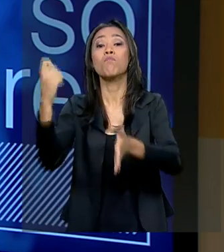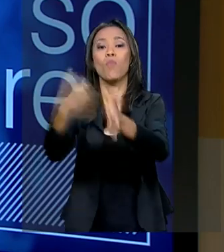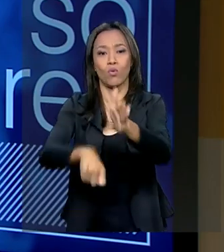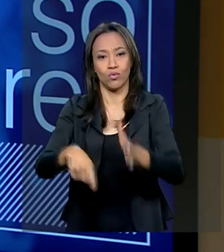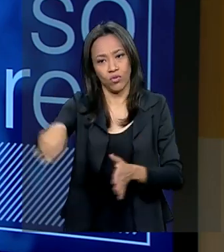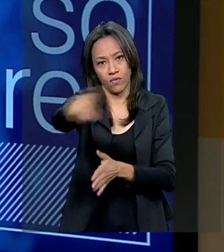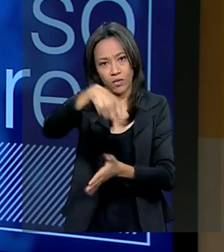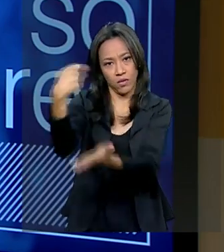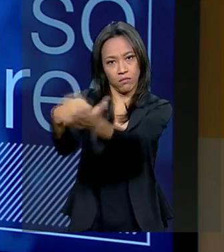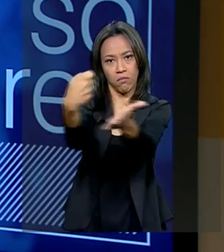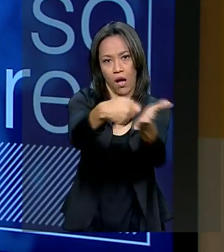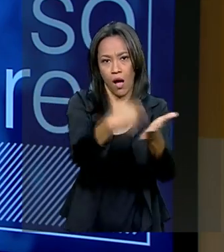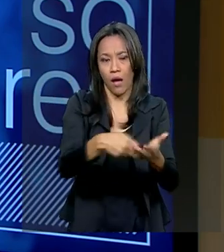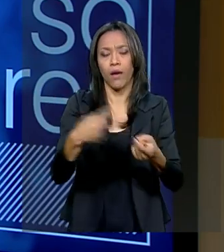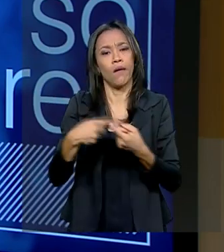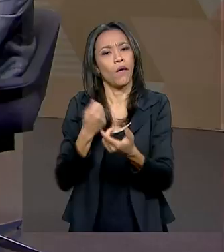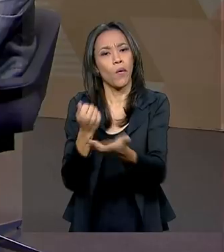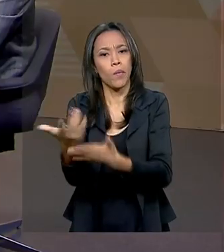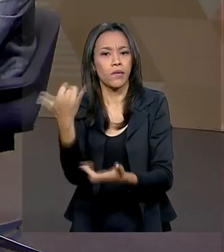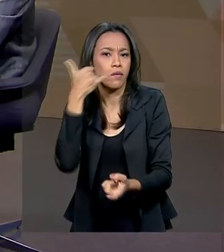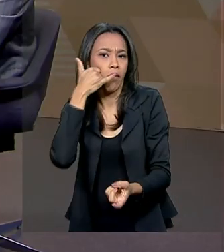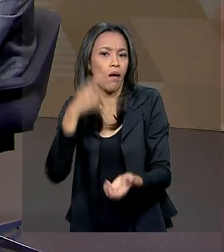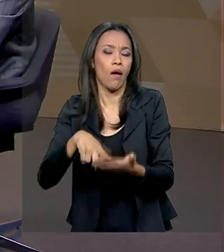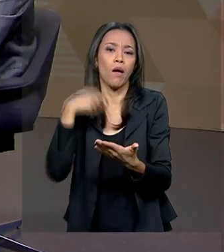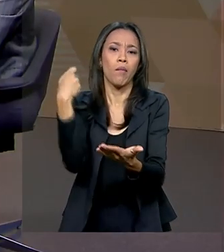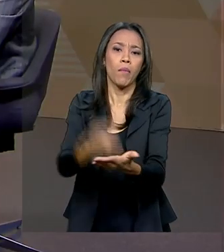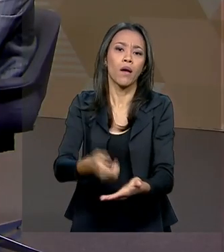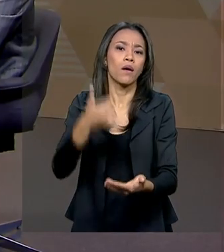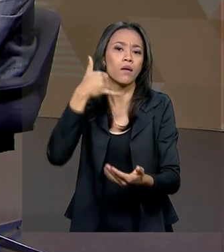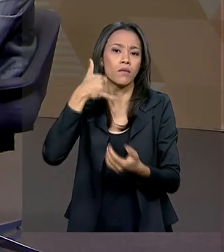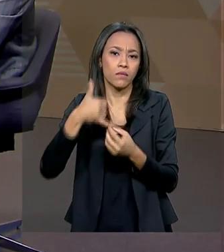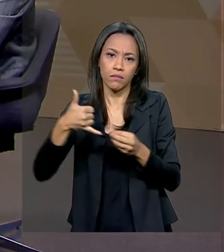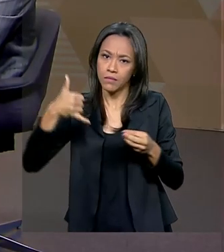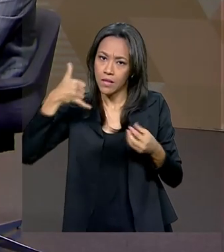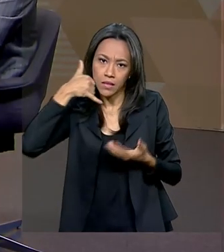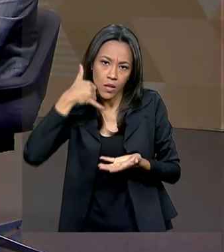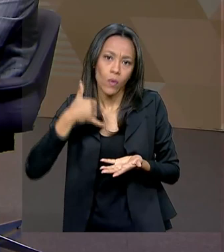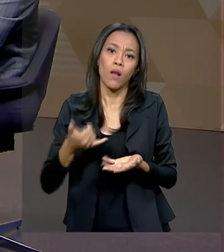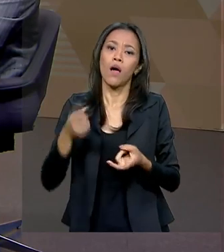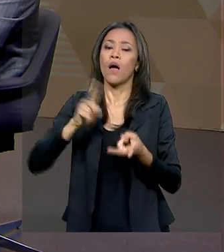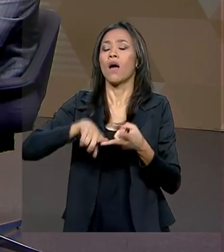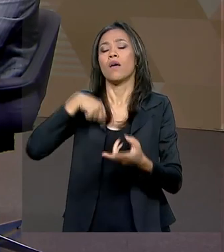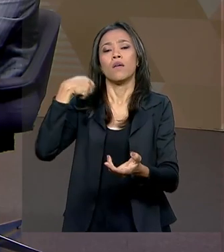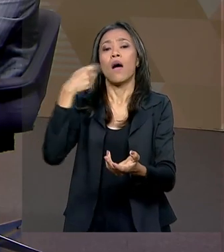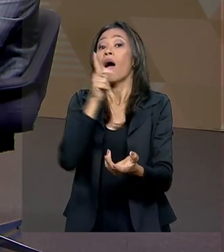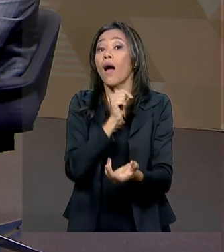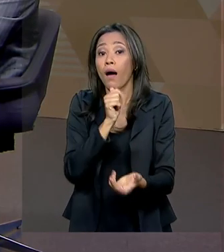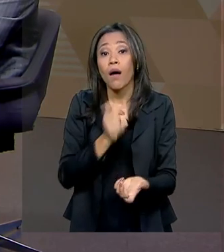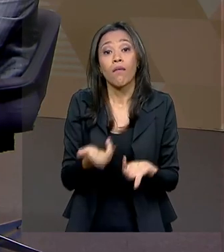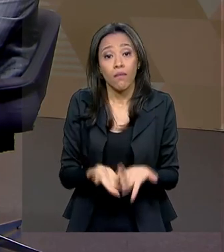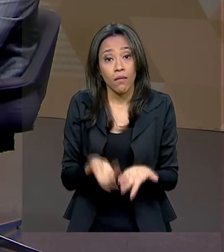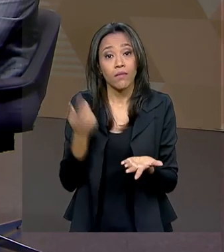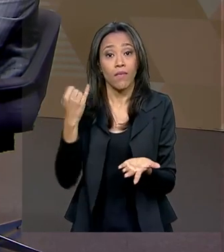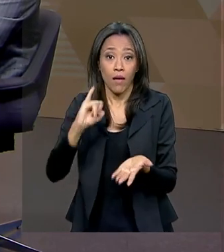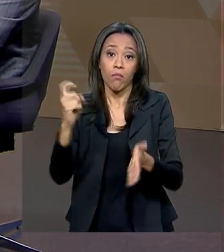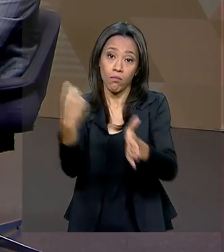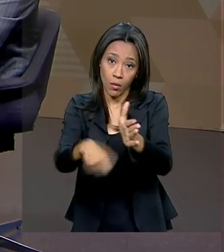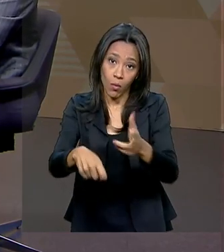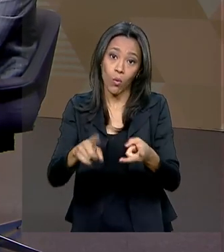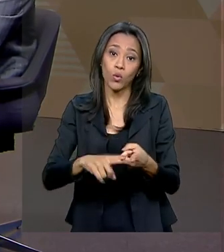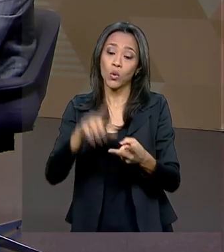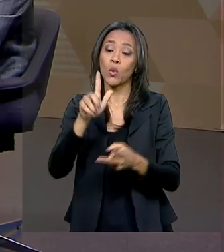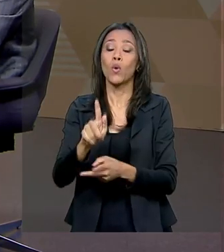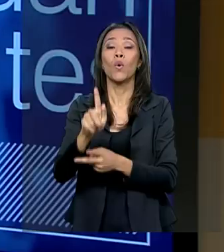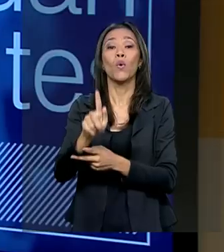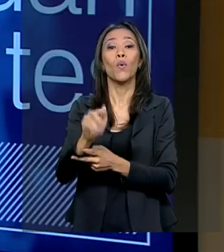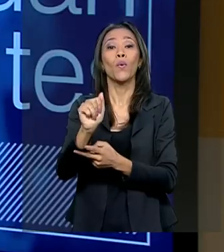você paga comprando o celular, pagando a sua linha de telefone celular mensalmente, da água que a gente toma, do gás que